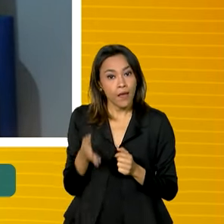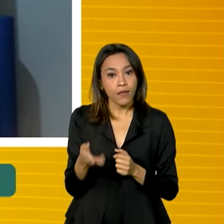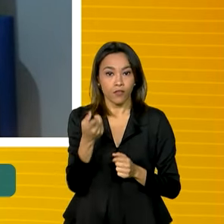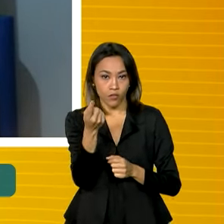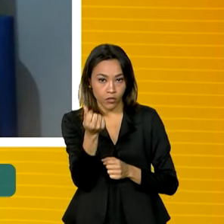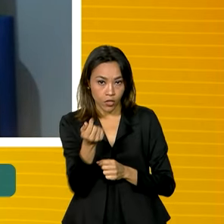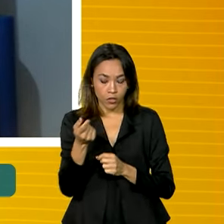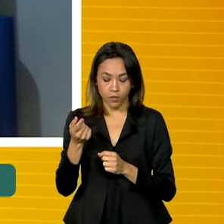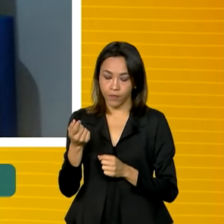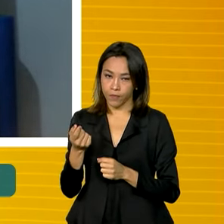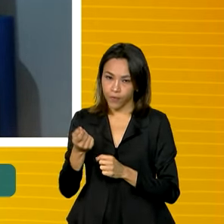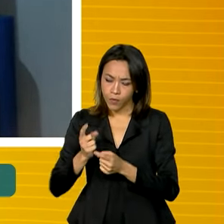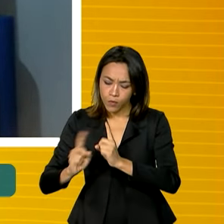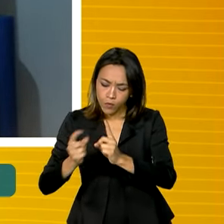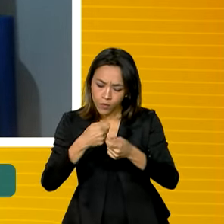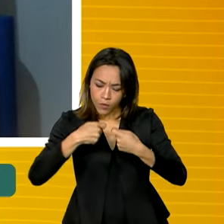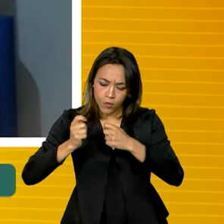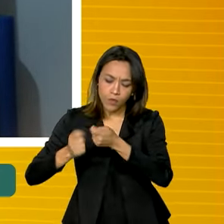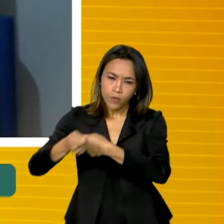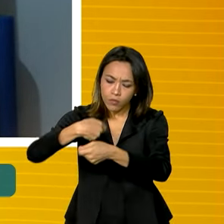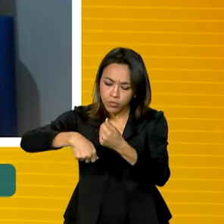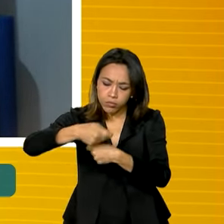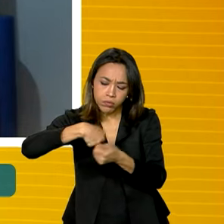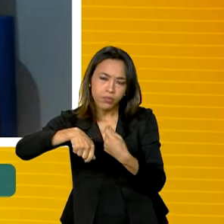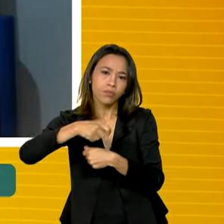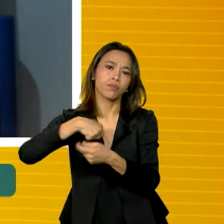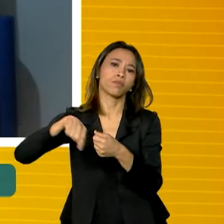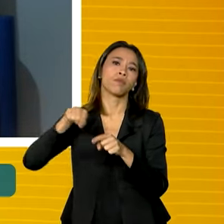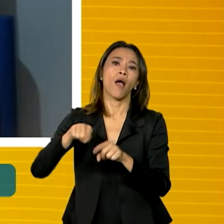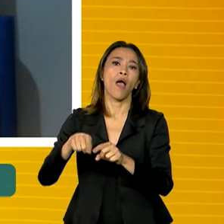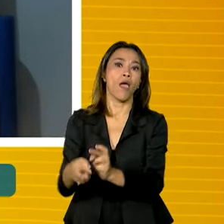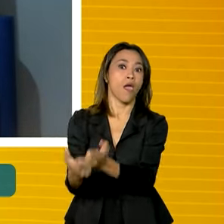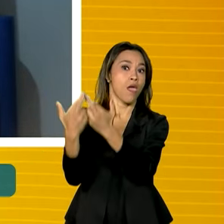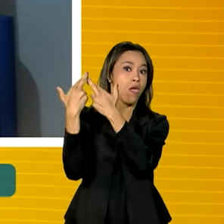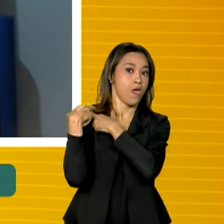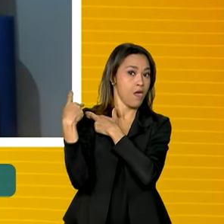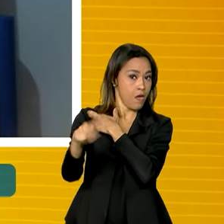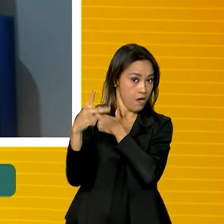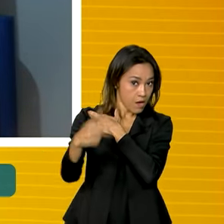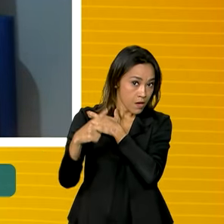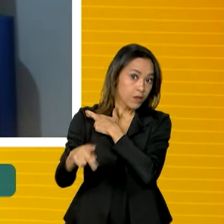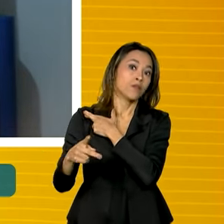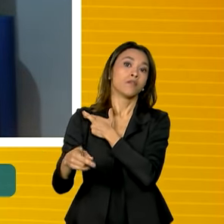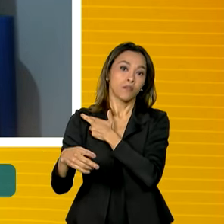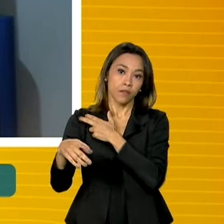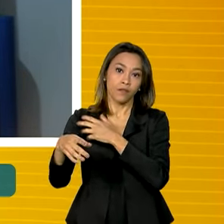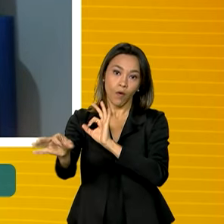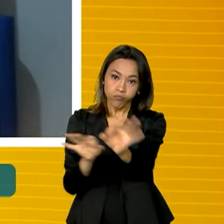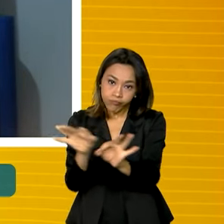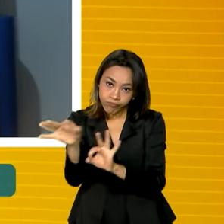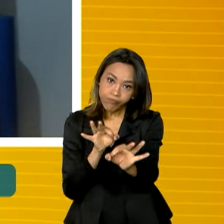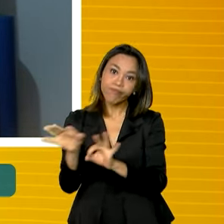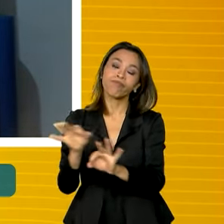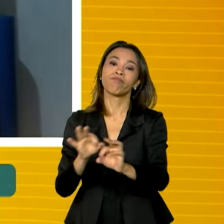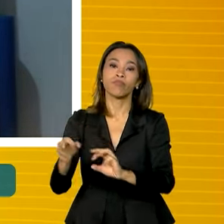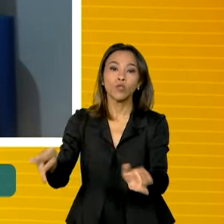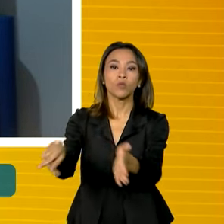passa a ser realizada por organizações indígenas. Isso é uma